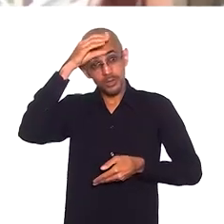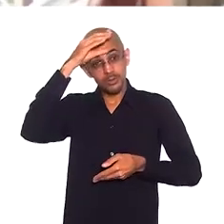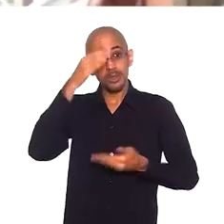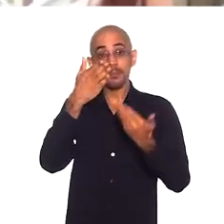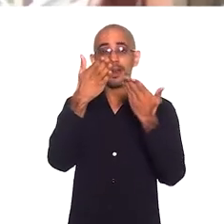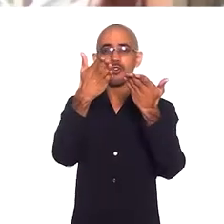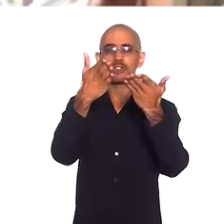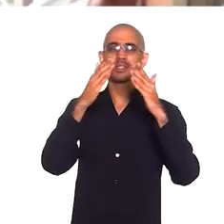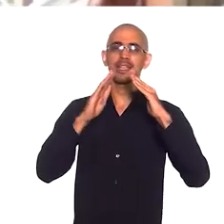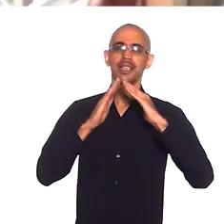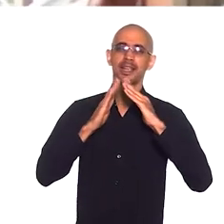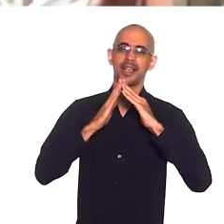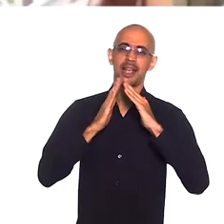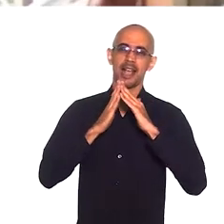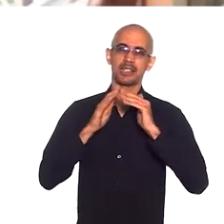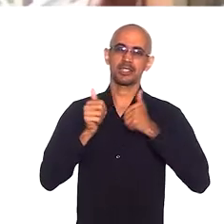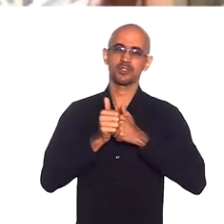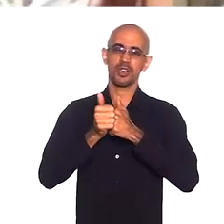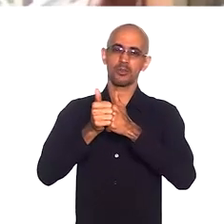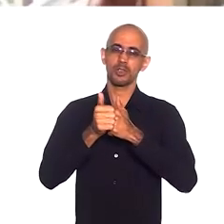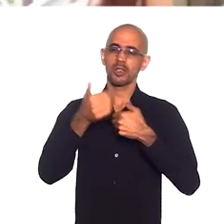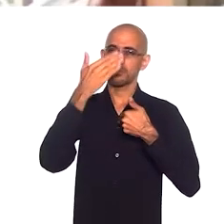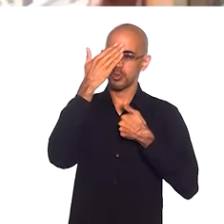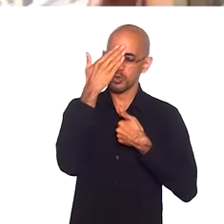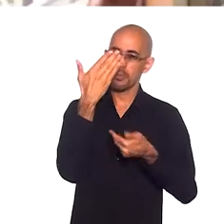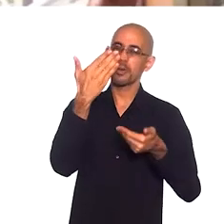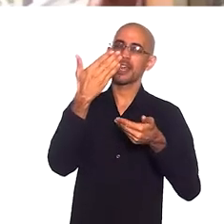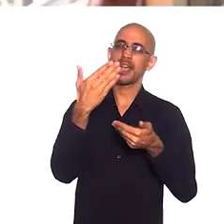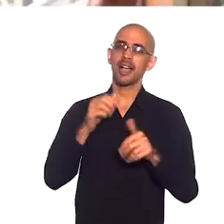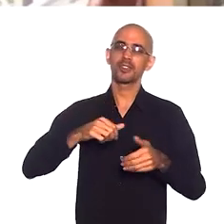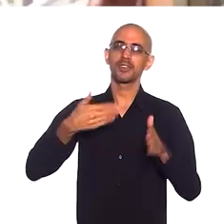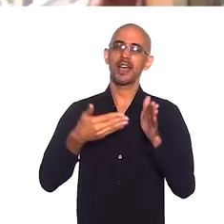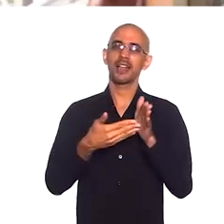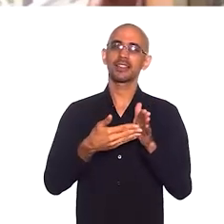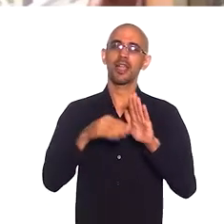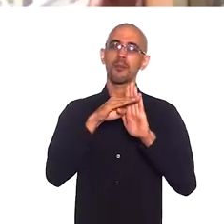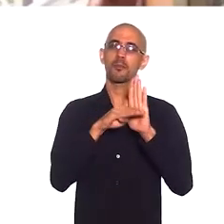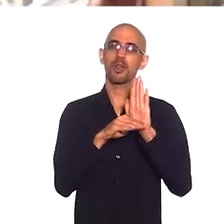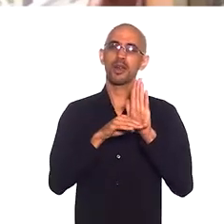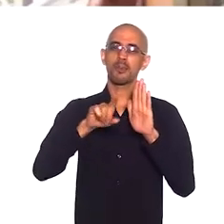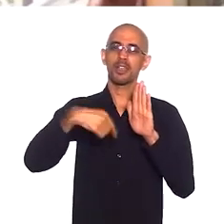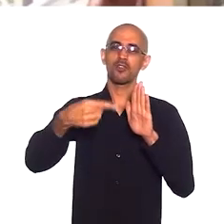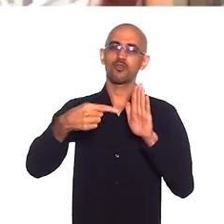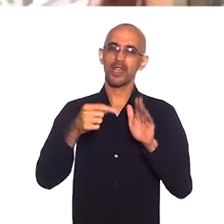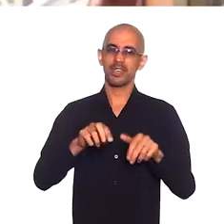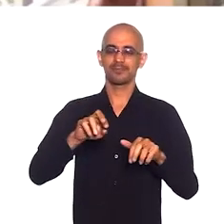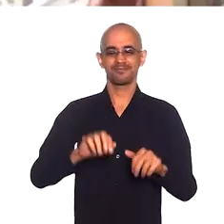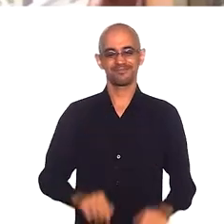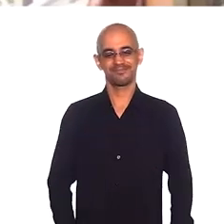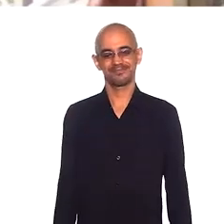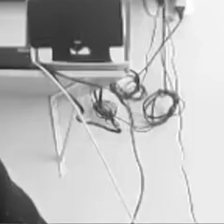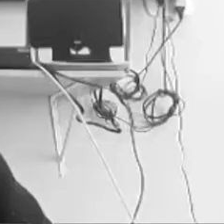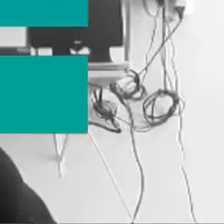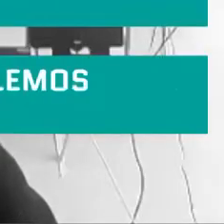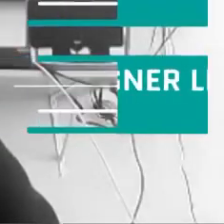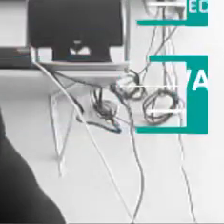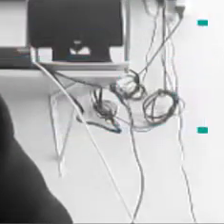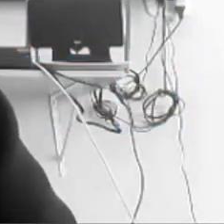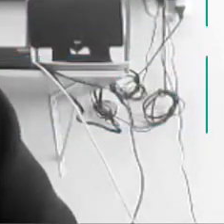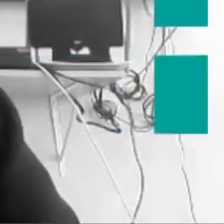E para vocês que estão em casa, nos acompanhando até agora, muito obrigado pela companhia e até o próximo encontro. Eu te espero.